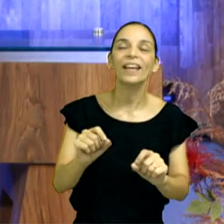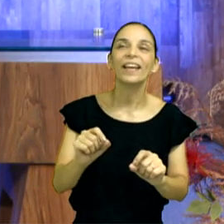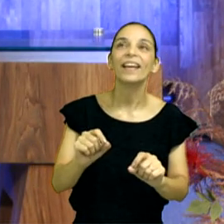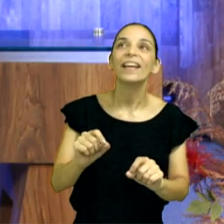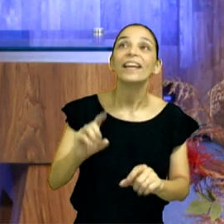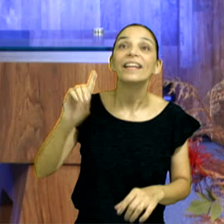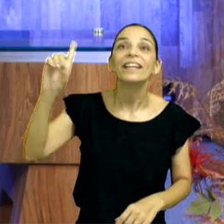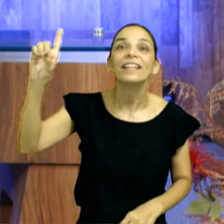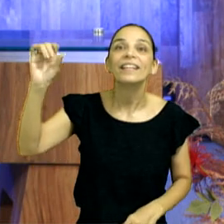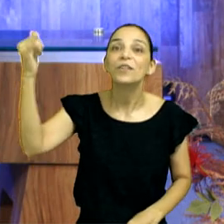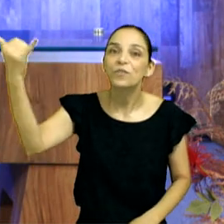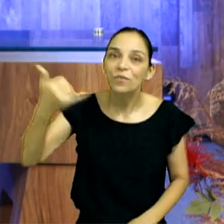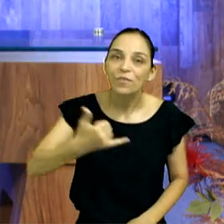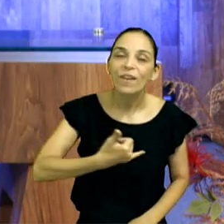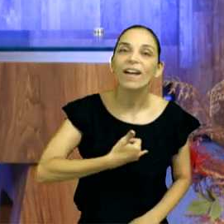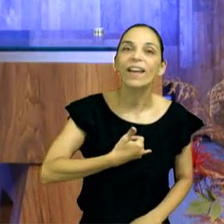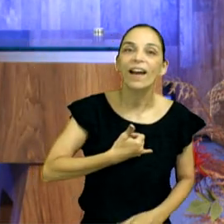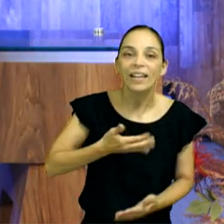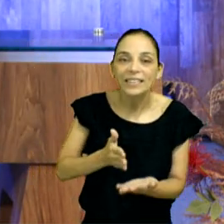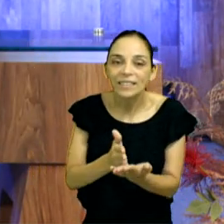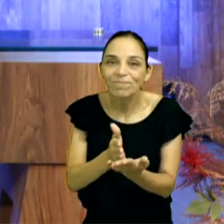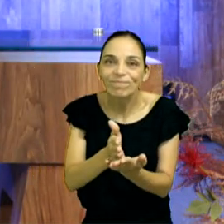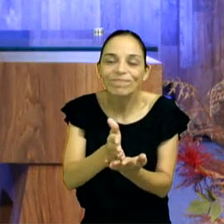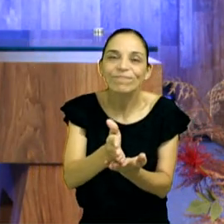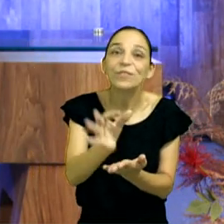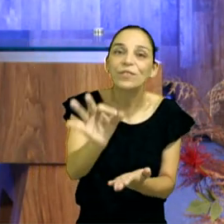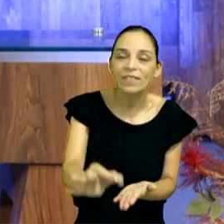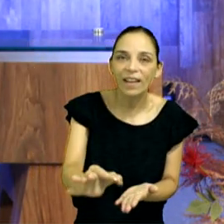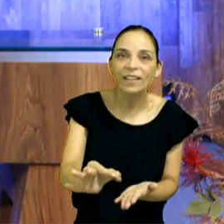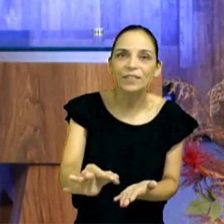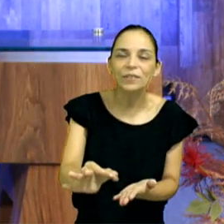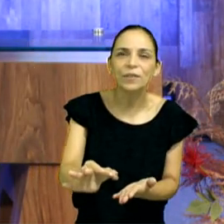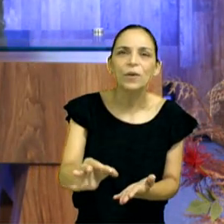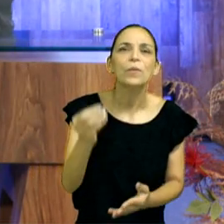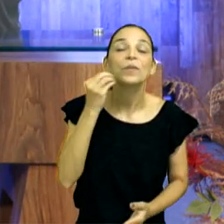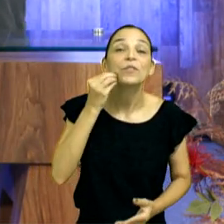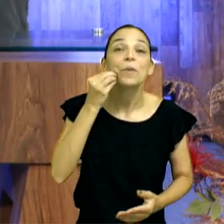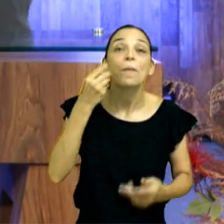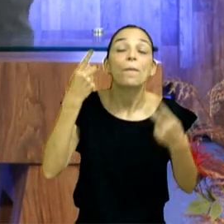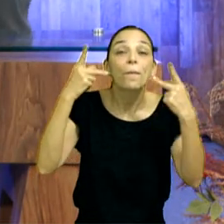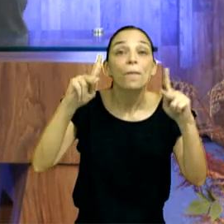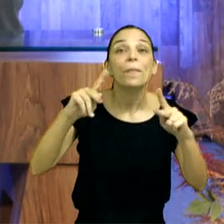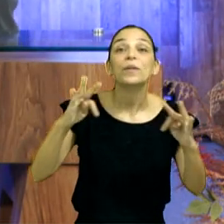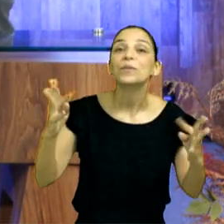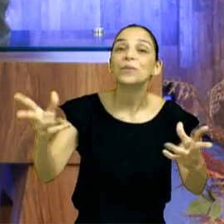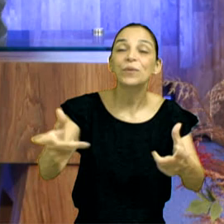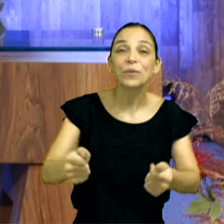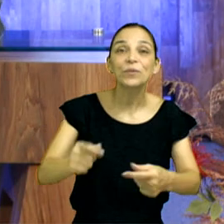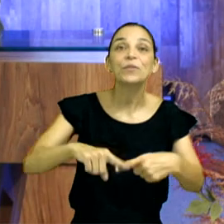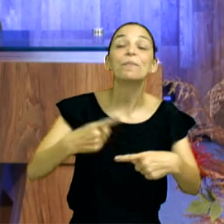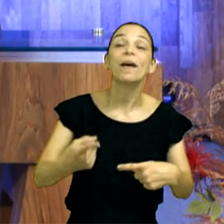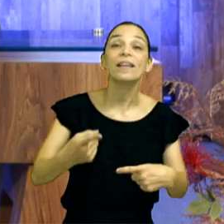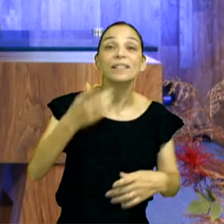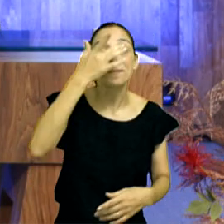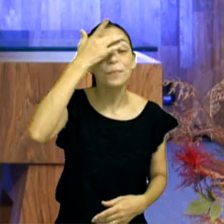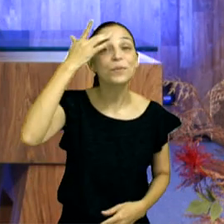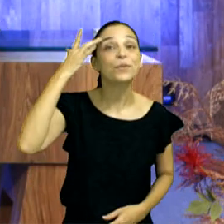de Deus. Está para todos, mas não é para todos. Está aberta a todos. Mas é para aquele que escolheu